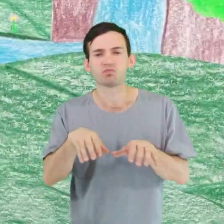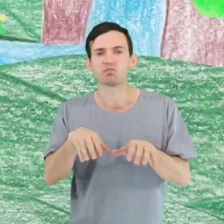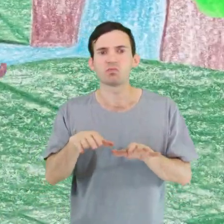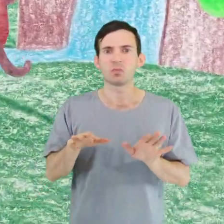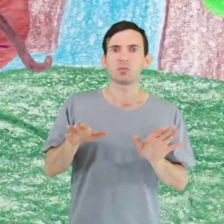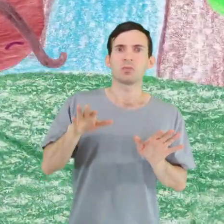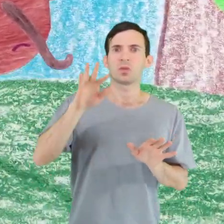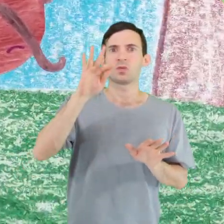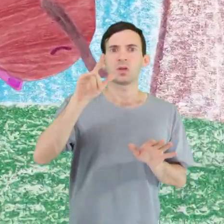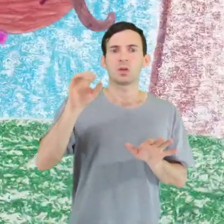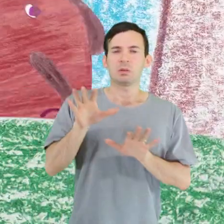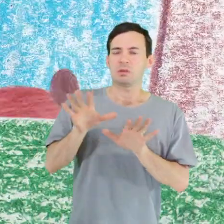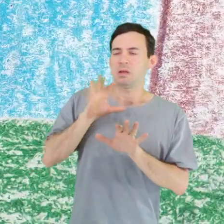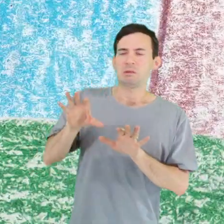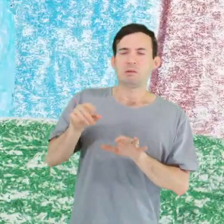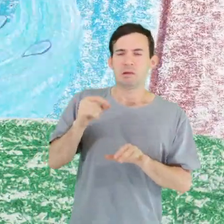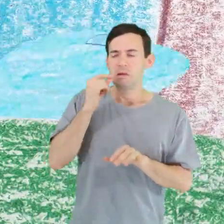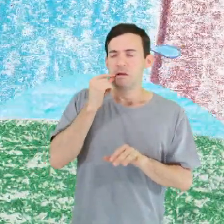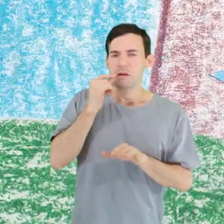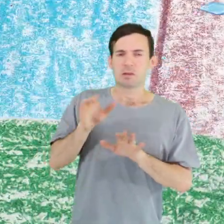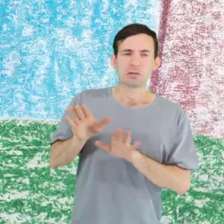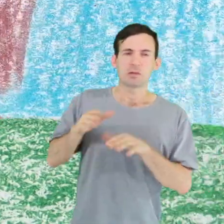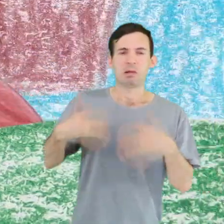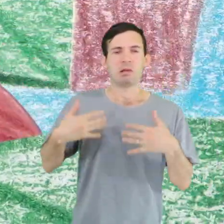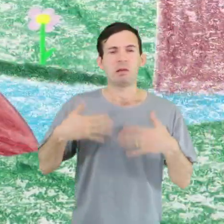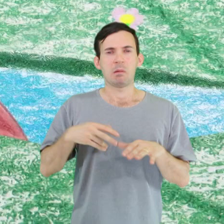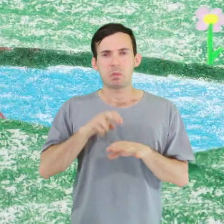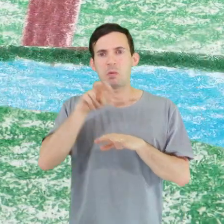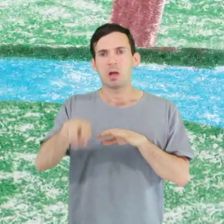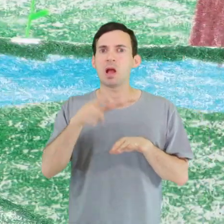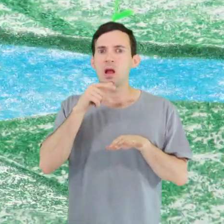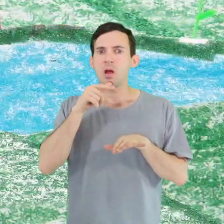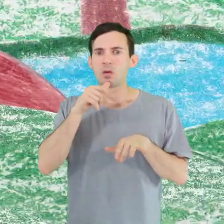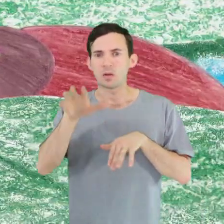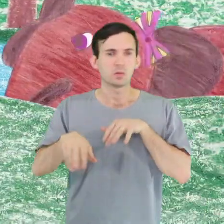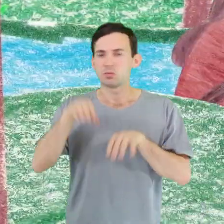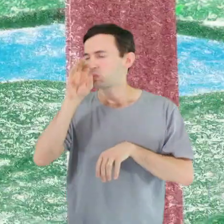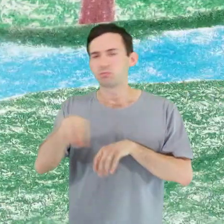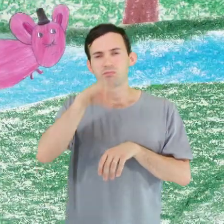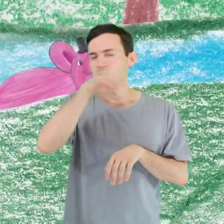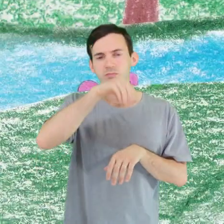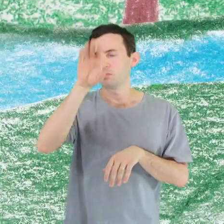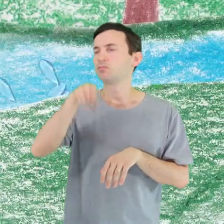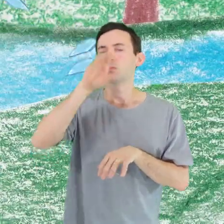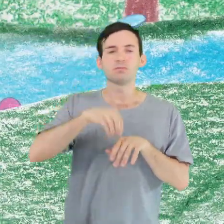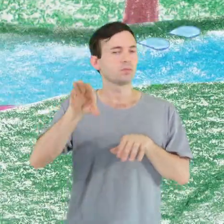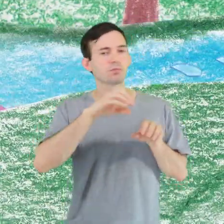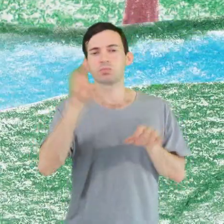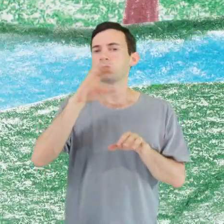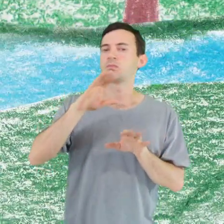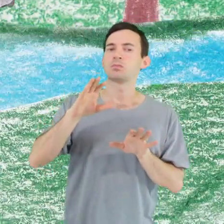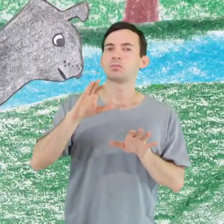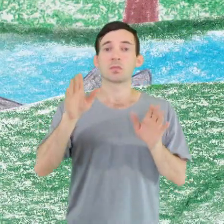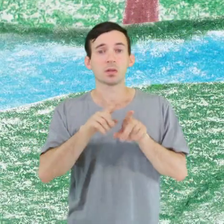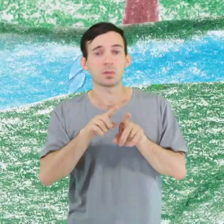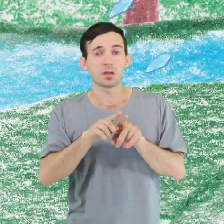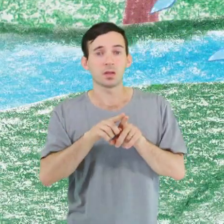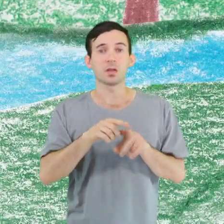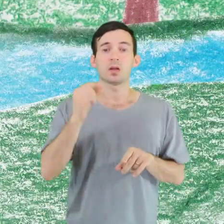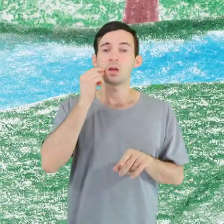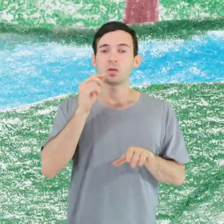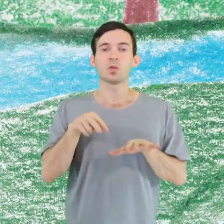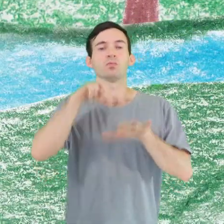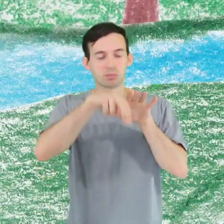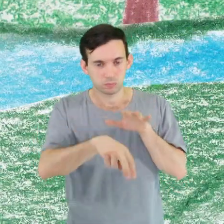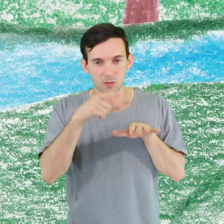Desesperada, ela pulou na água e espirrou para todos os lados Mas o rato também entrou no ar e Romeu, o cão,